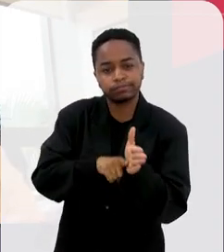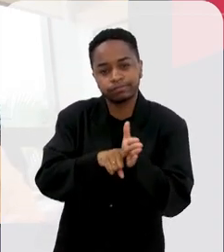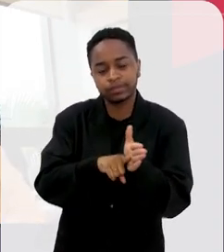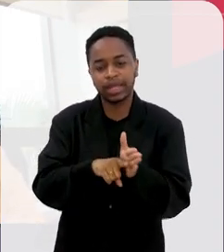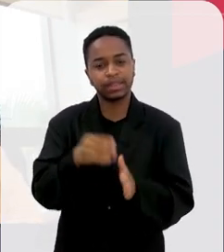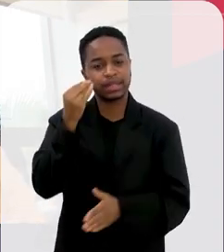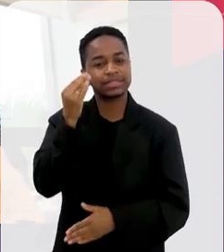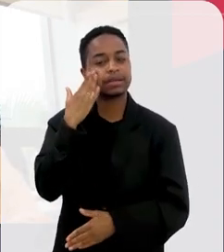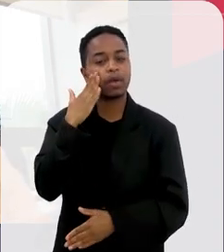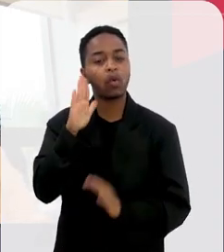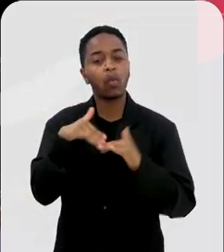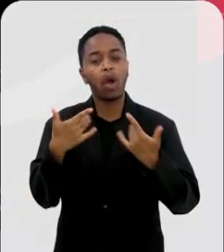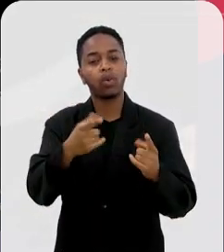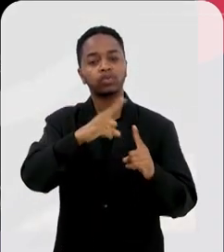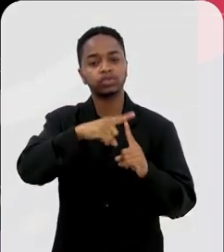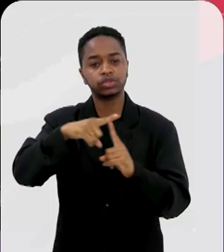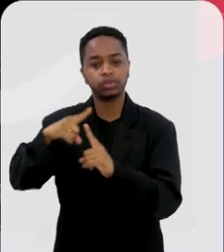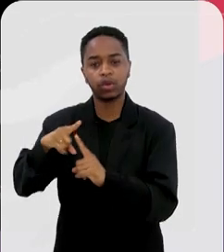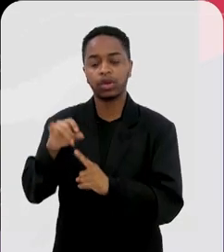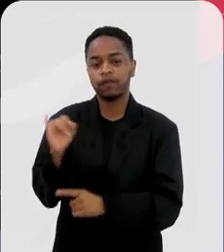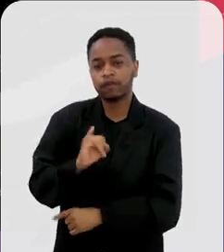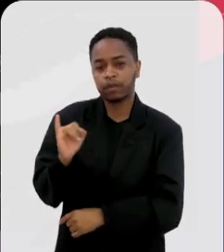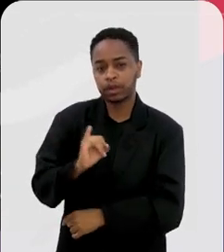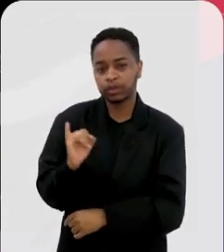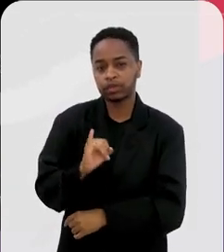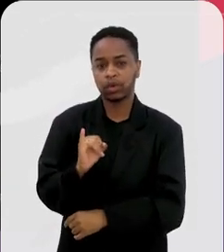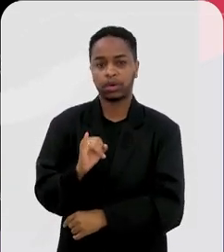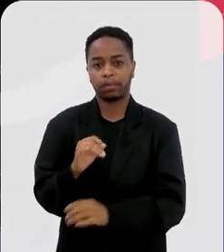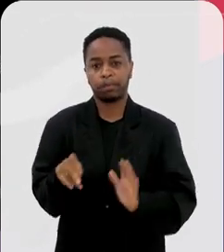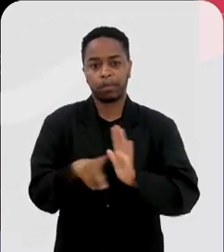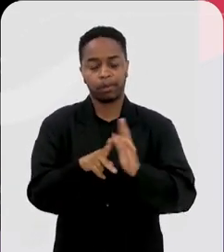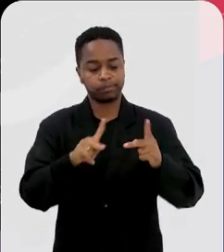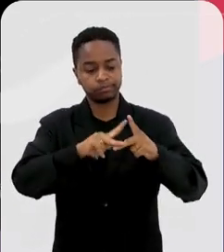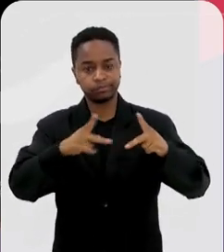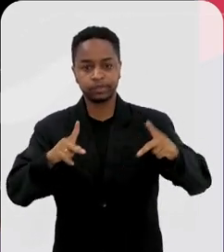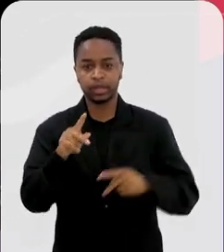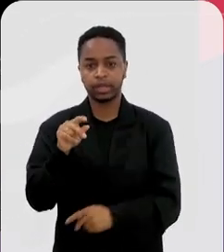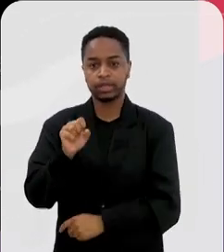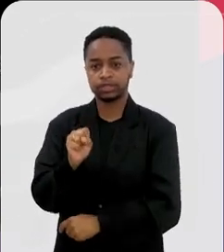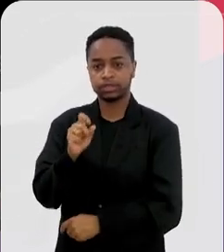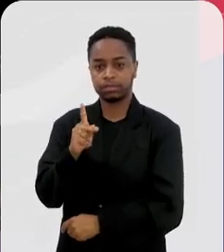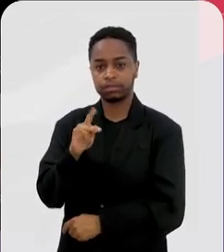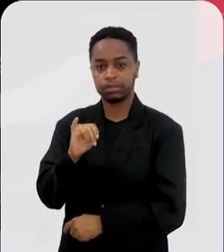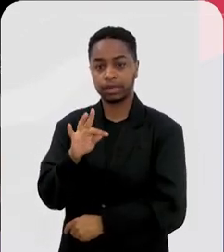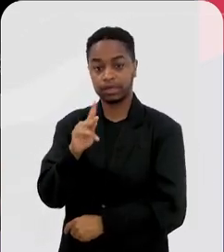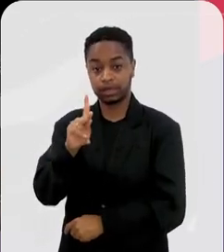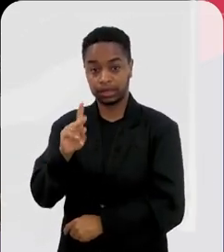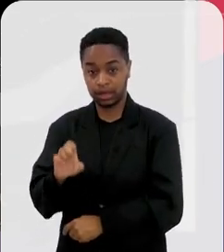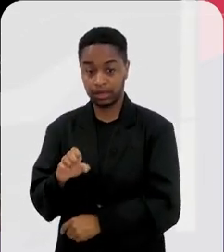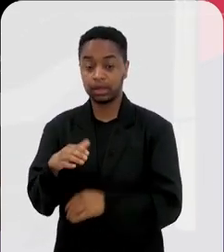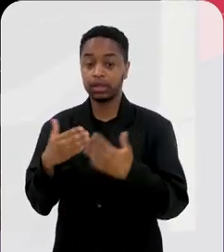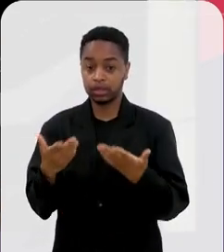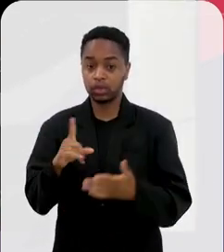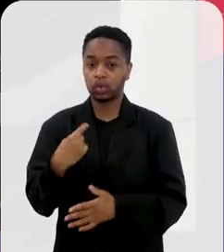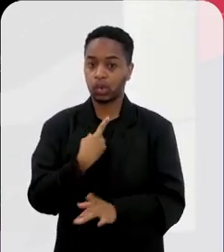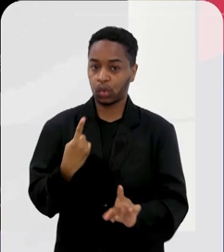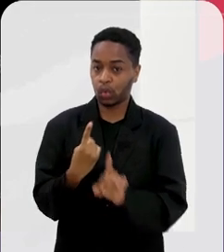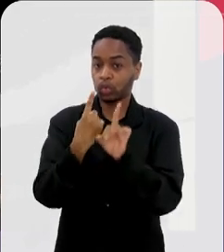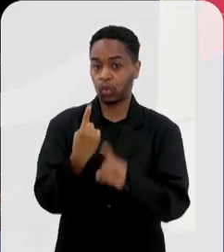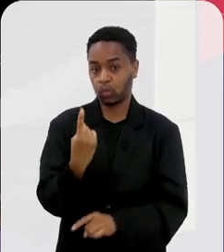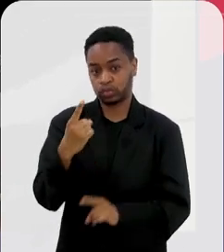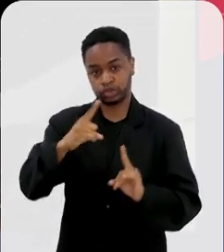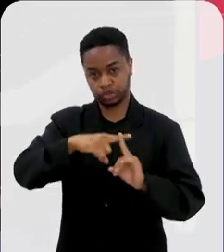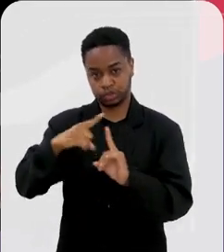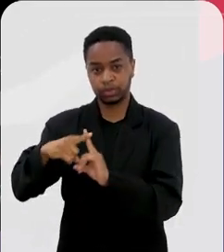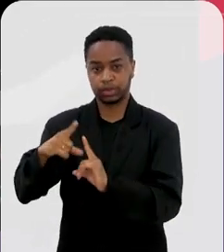seriam essas proteínas inflamatórias. Qual seria a via inflamatória induzida pela spike? E a gente chegou até uma proteína que se chama To-like receptor